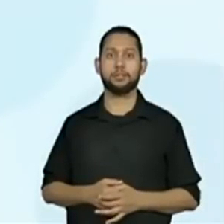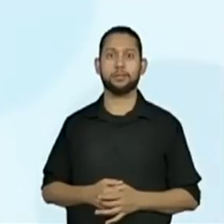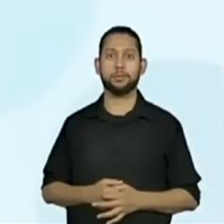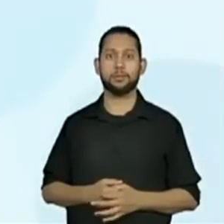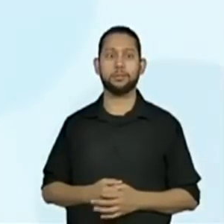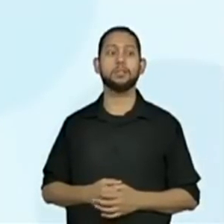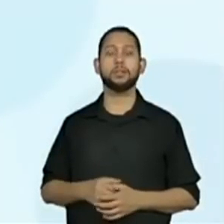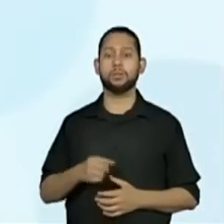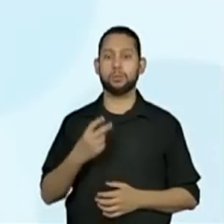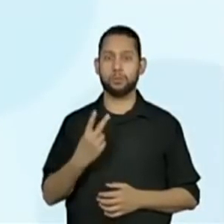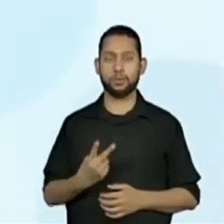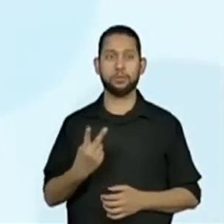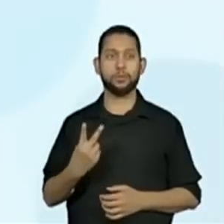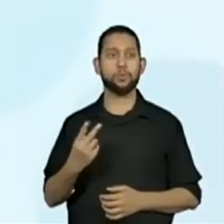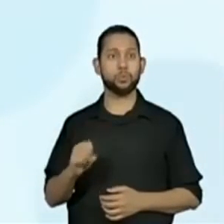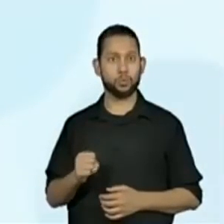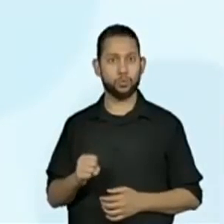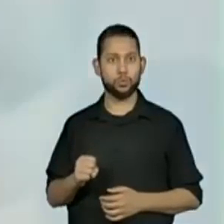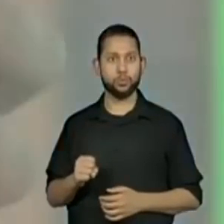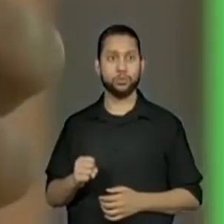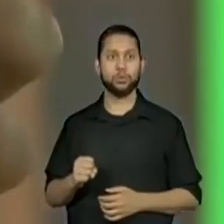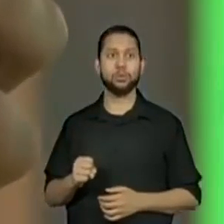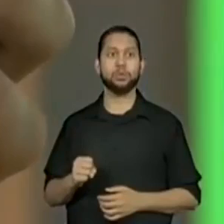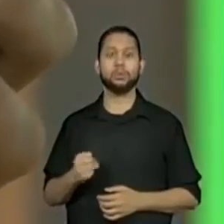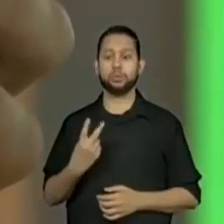228 dividido por 3. Vamos lá.